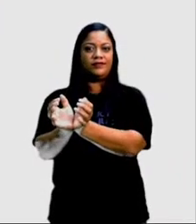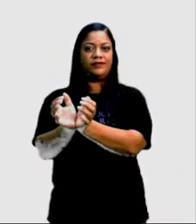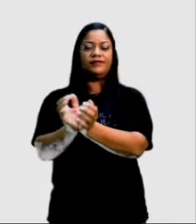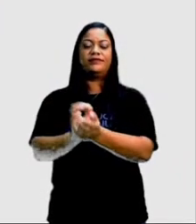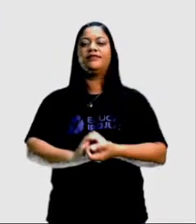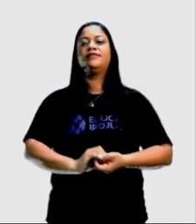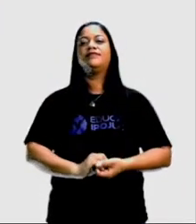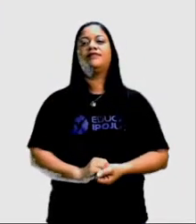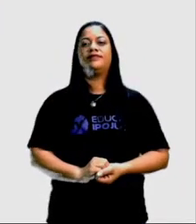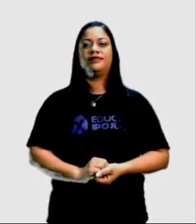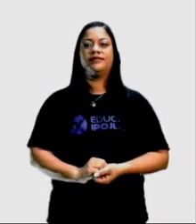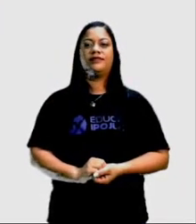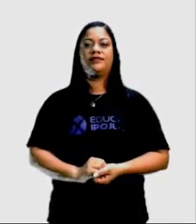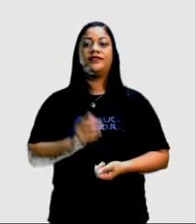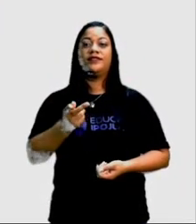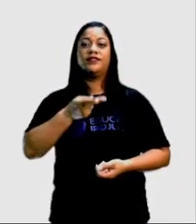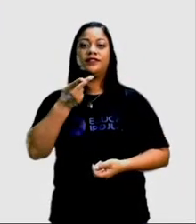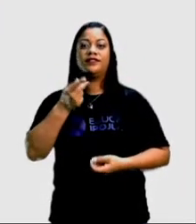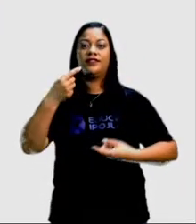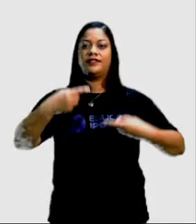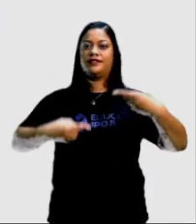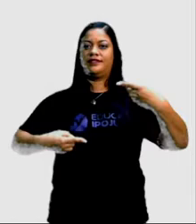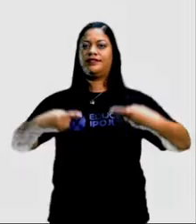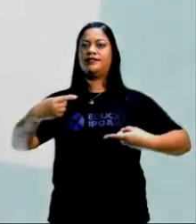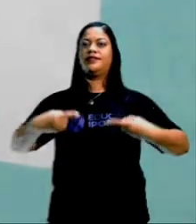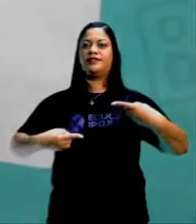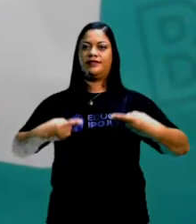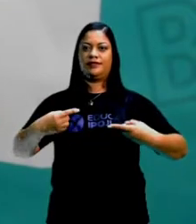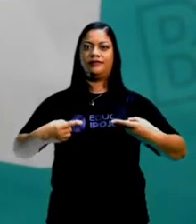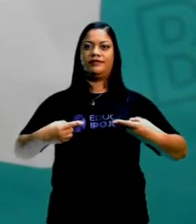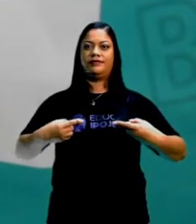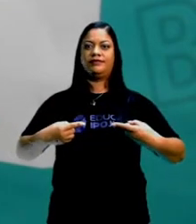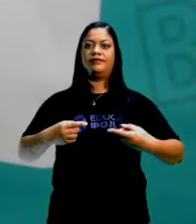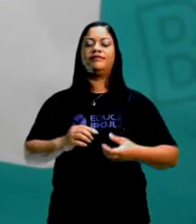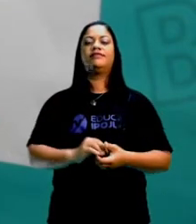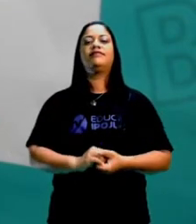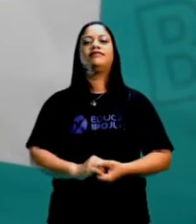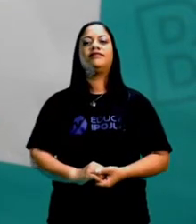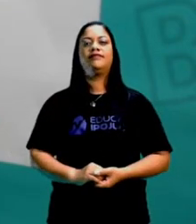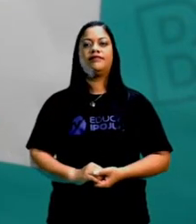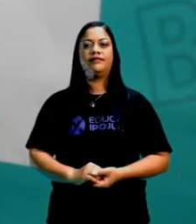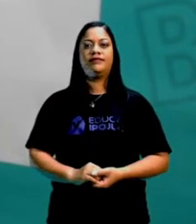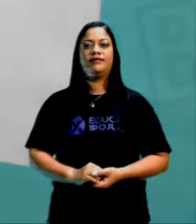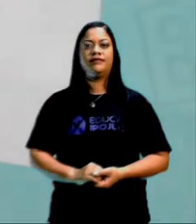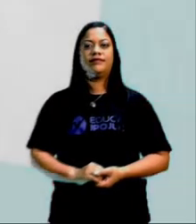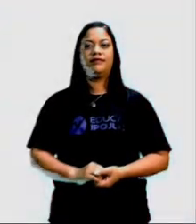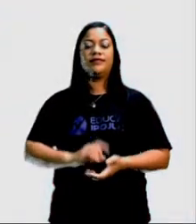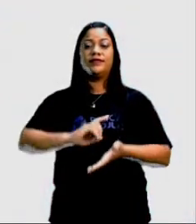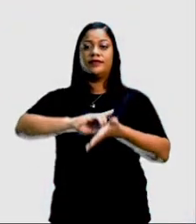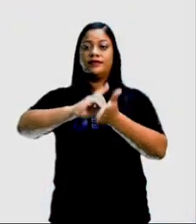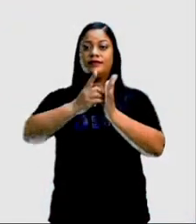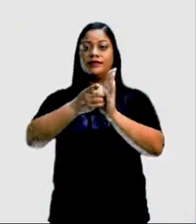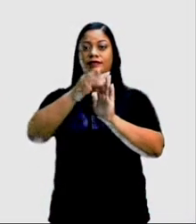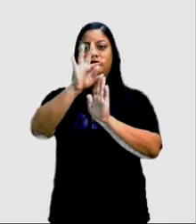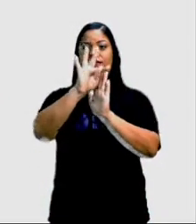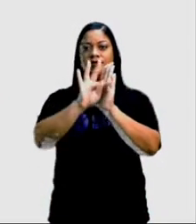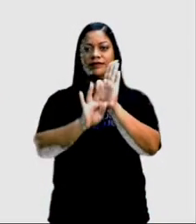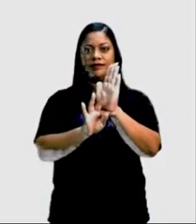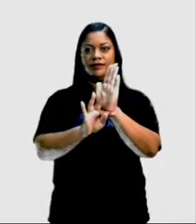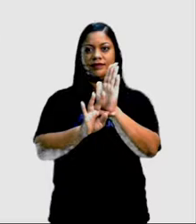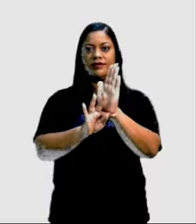Então, nós estamos falando de um debate. Ali houve um debate. São gêneros textuais